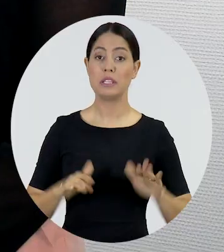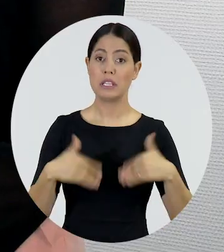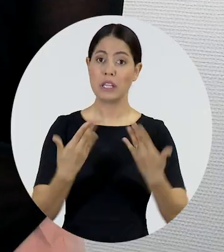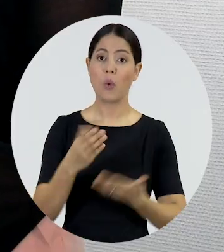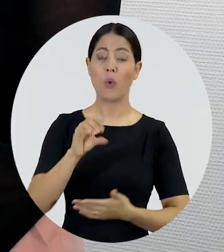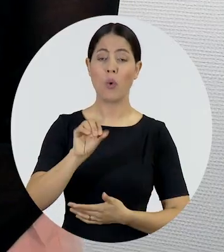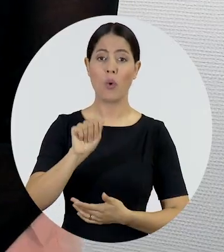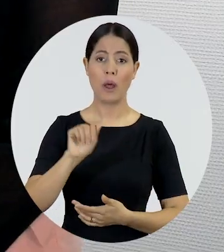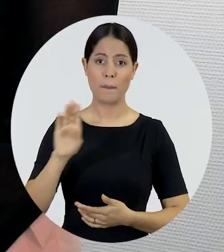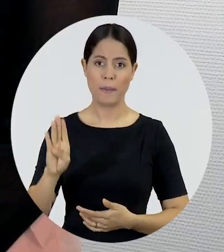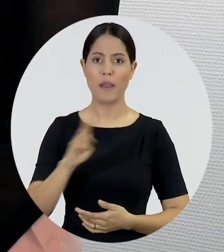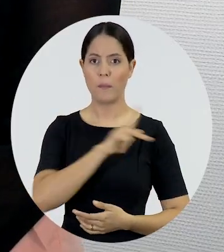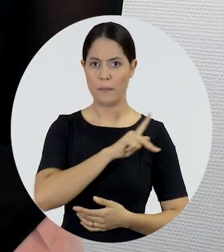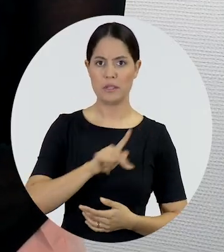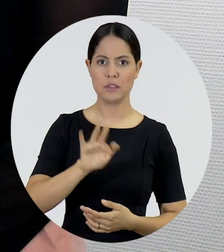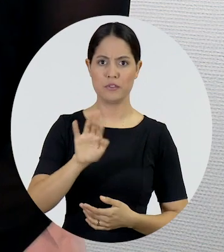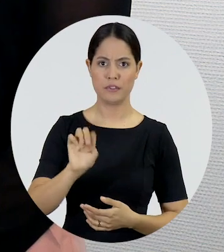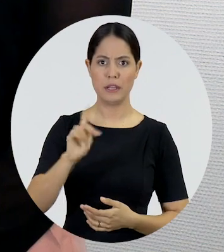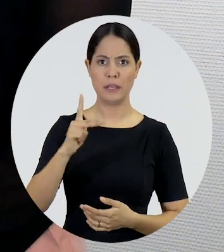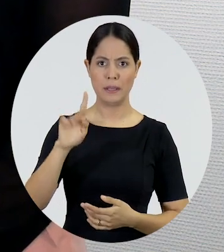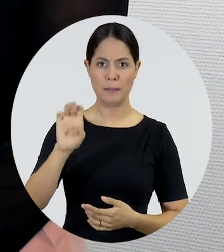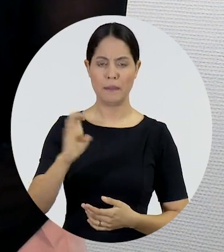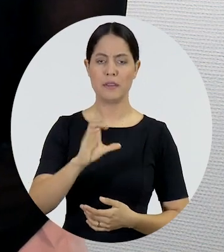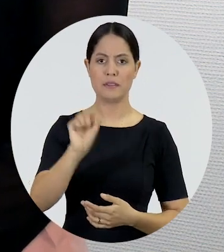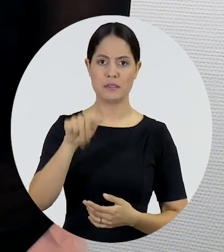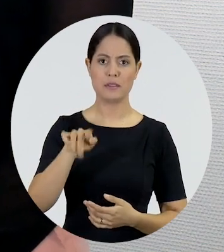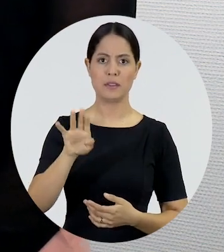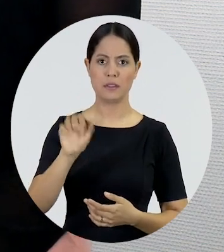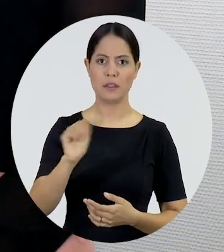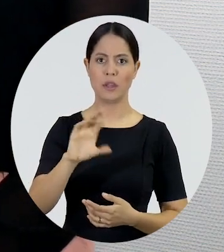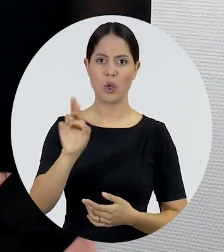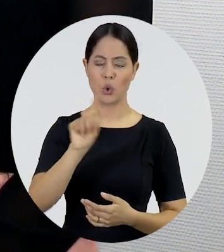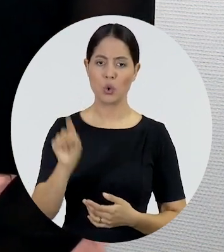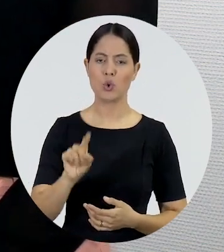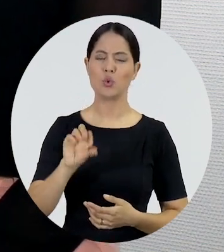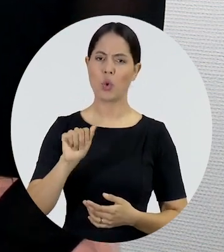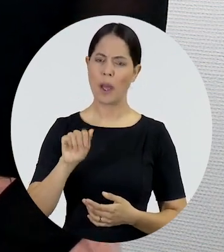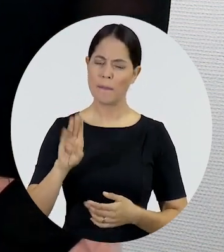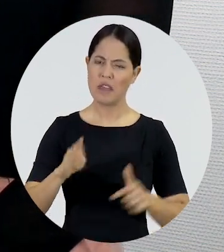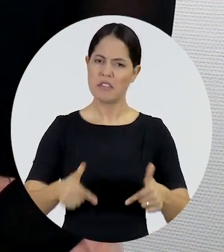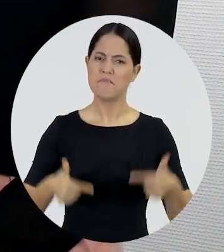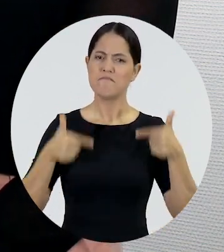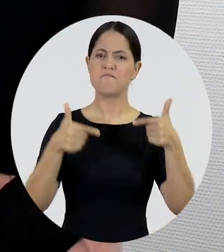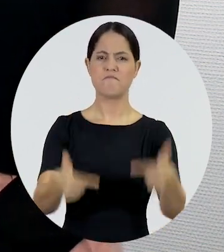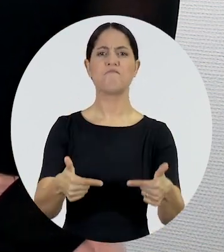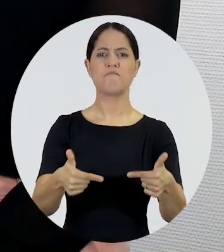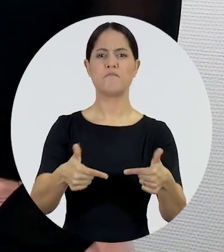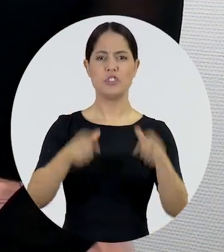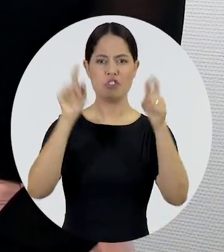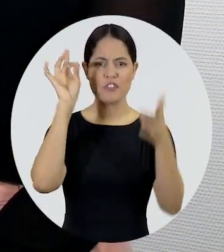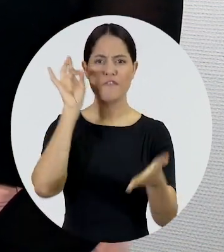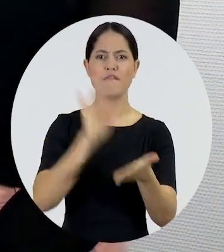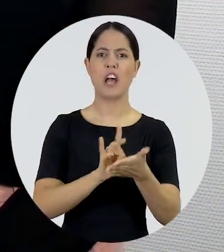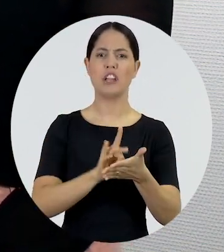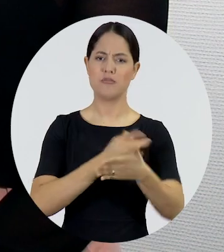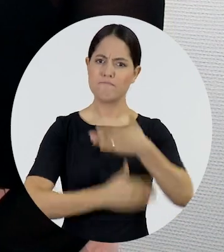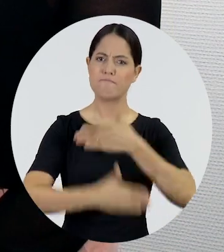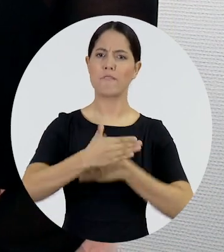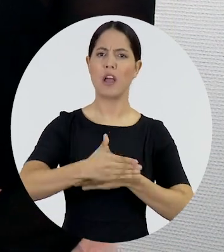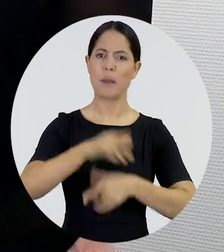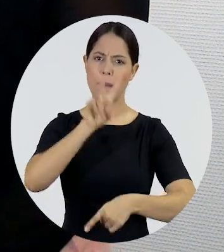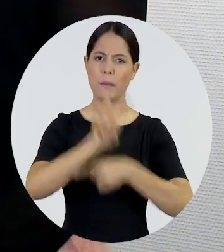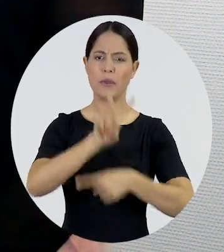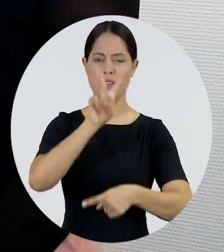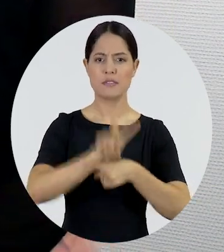colocado, sob a liderança do presidente Filipe Santa Cruz, tem se colocado como uma trincheira privilegiada, uma trincheira